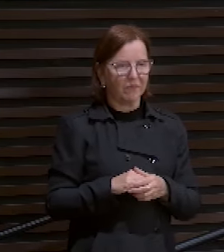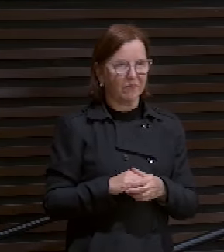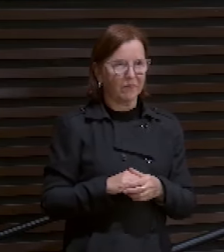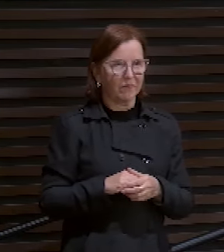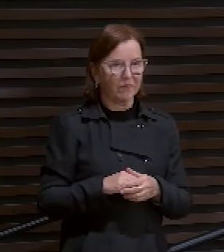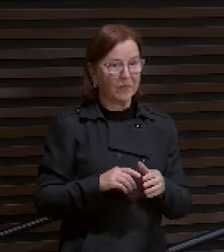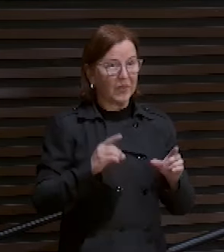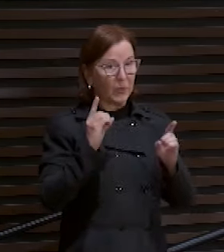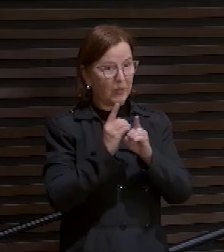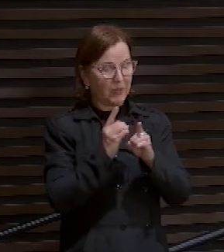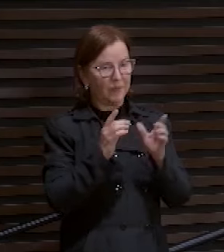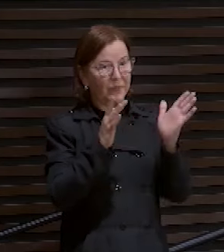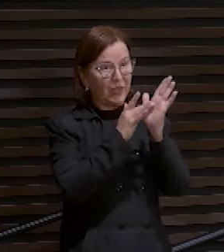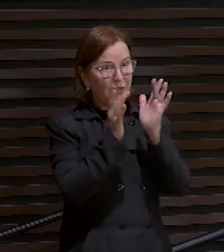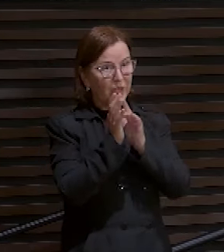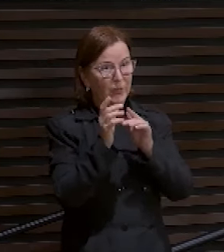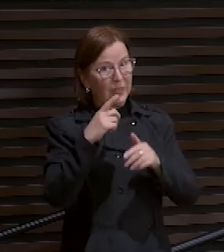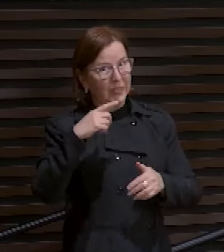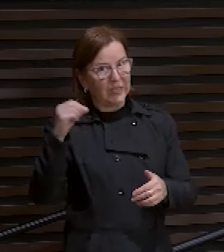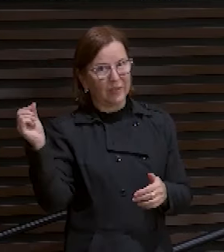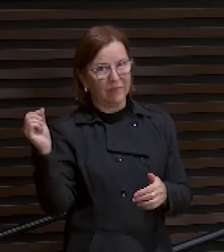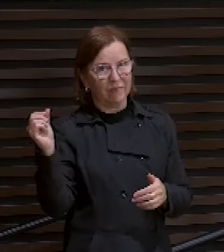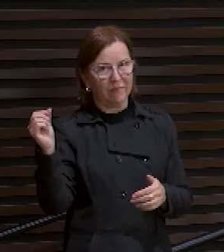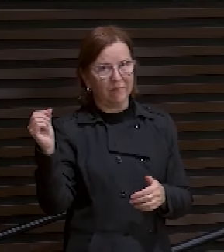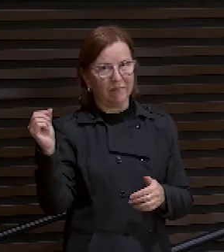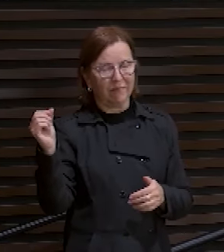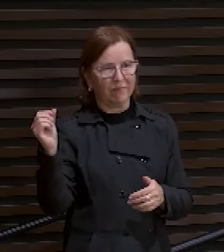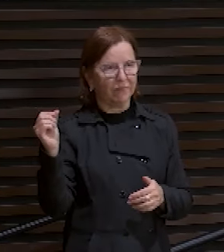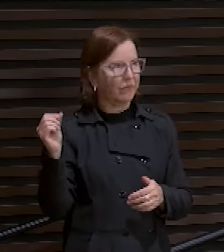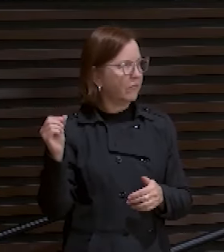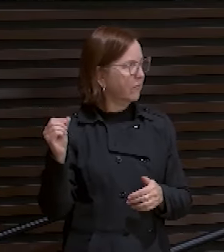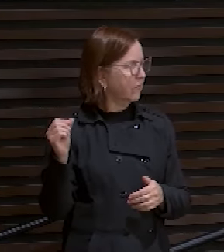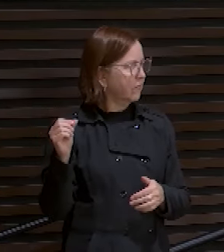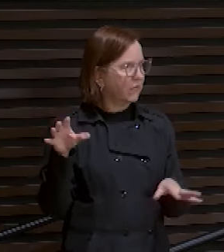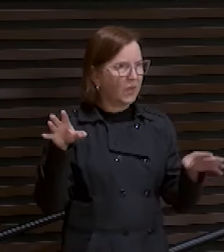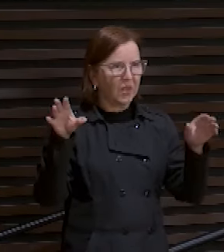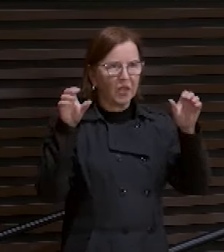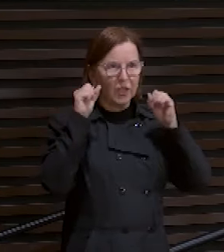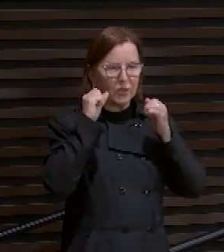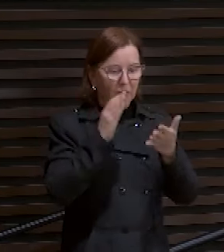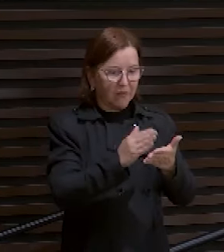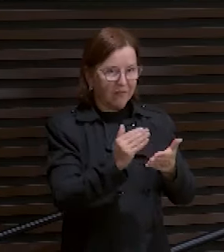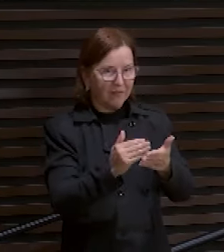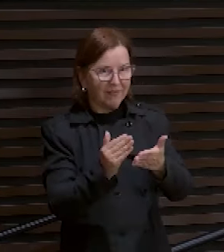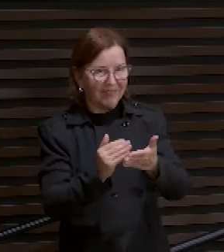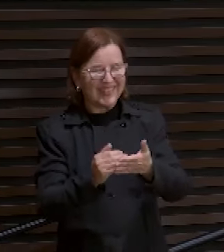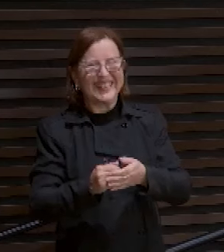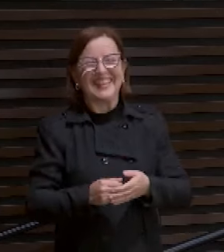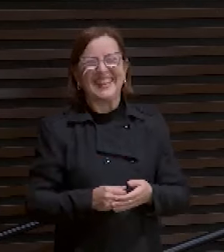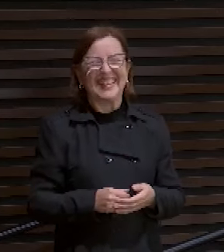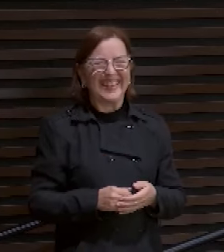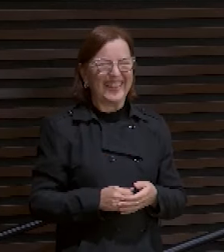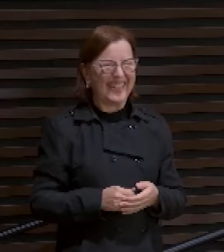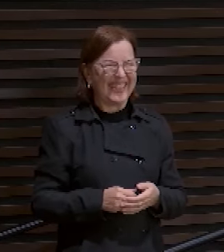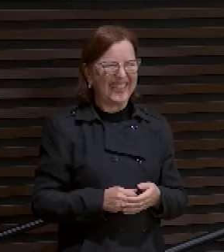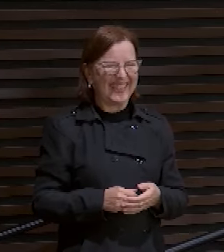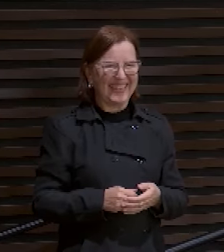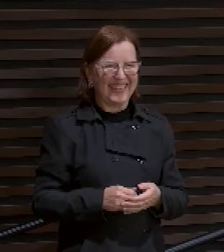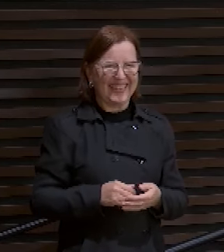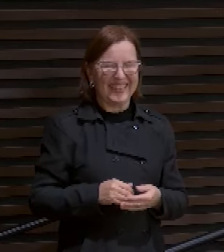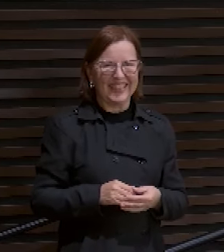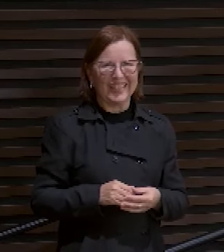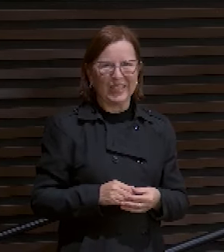E saindo, estou escutando os barulhos de páginas ainda. Lucas 22, 39.